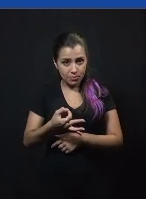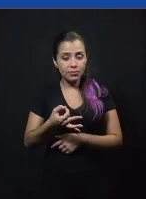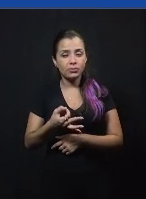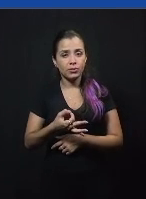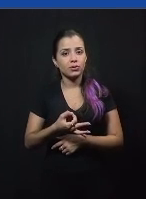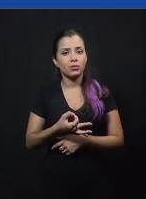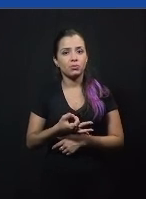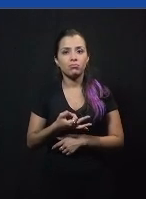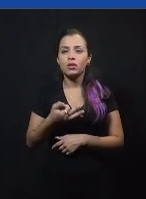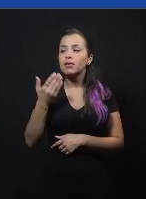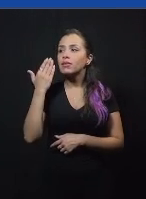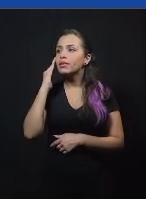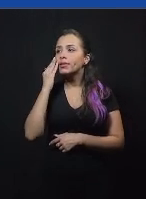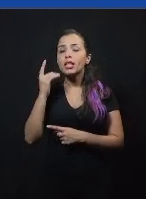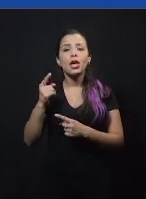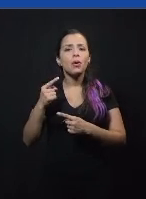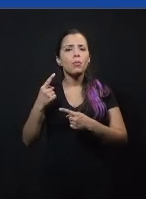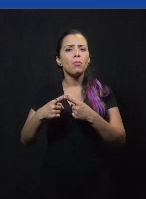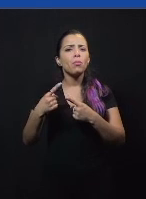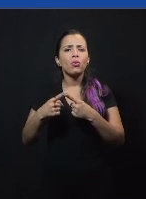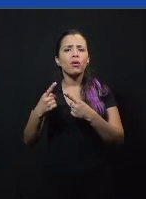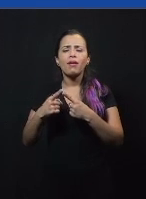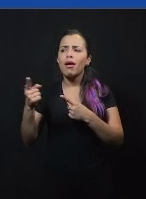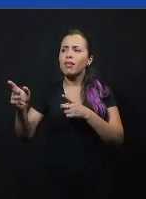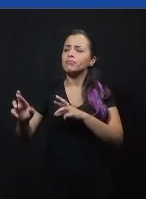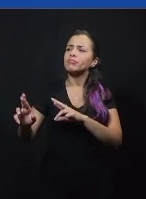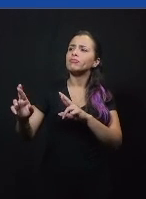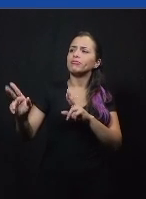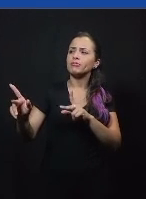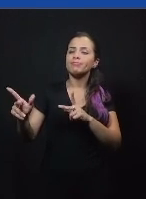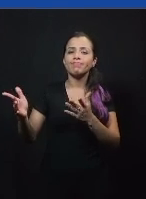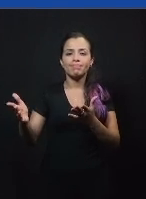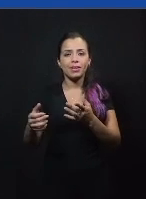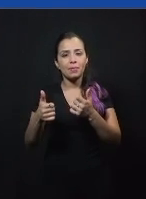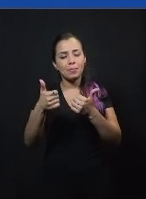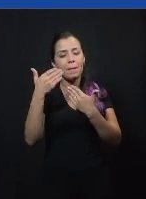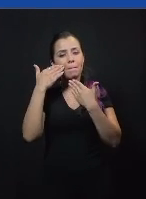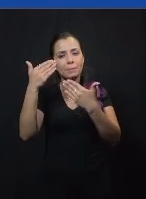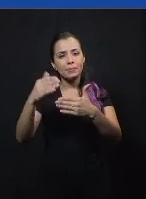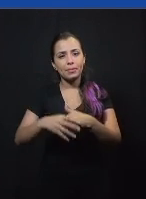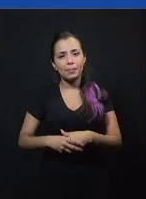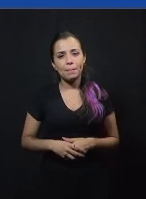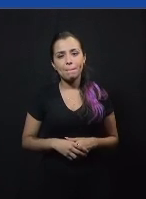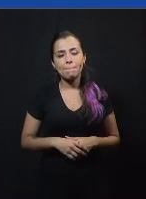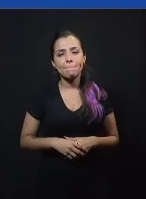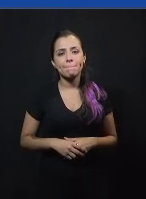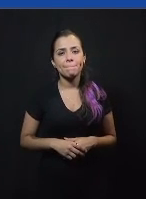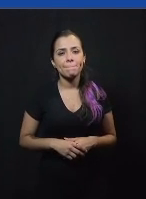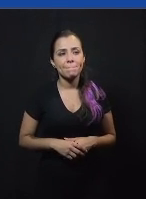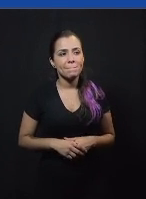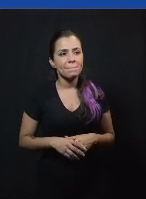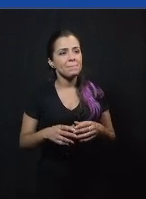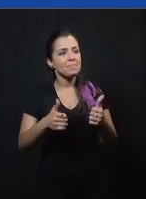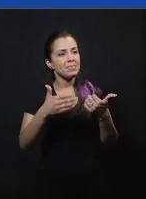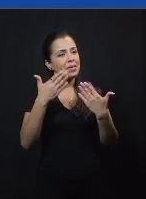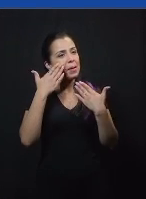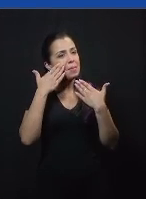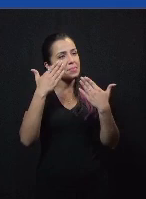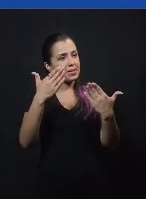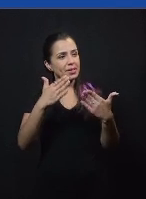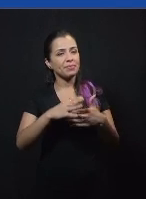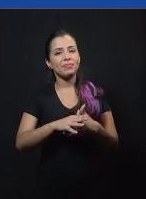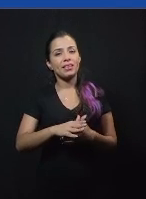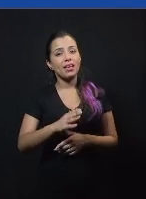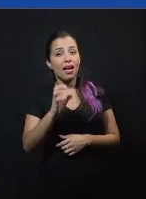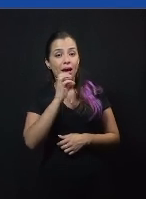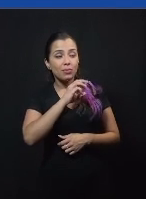pessoa que pensa diferente de mim pensa daquela forma mas é isso obrigada obrigada Vicky vai rapidinho